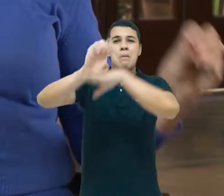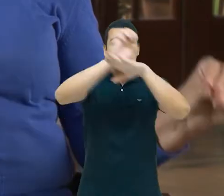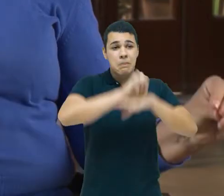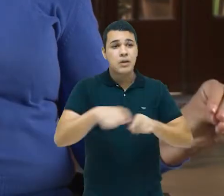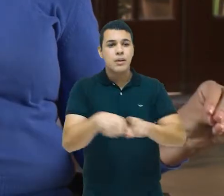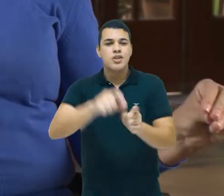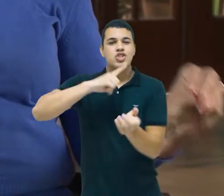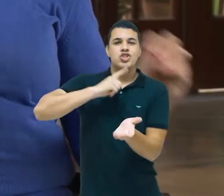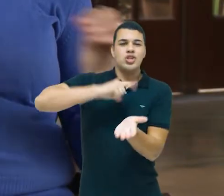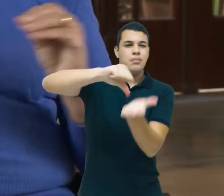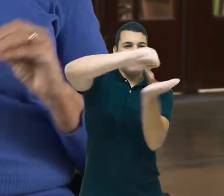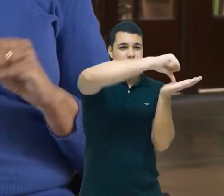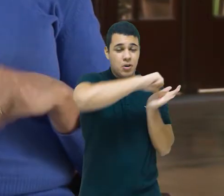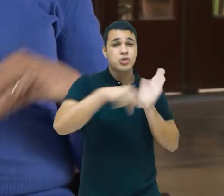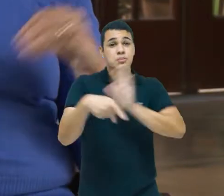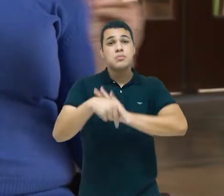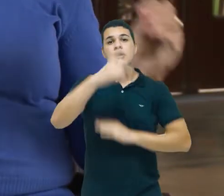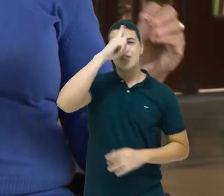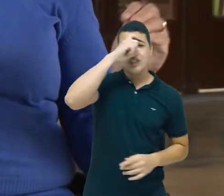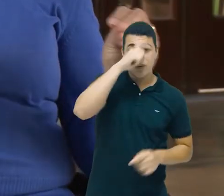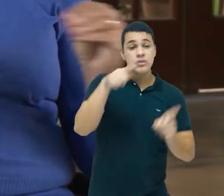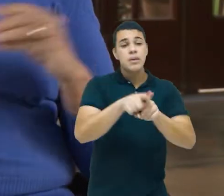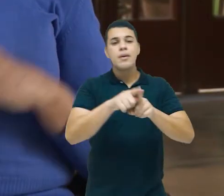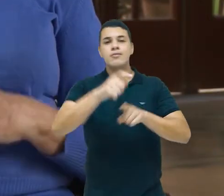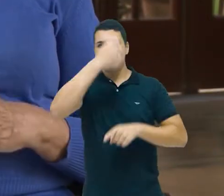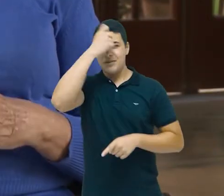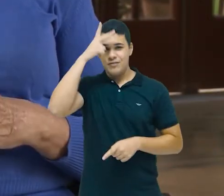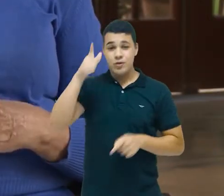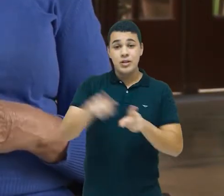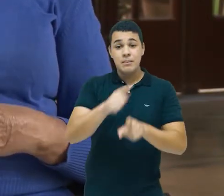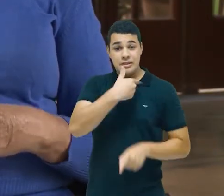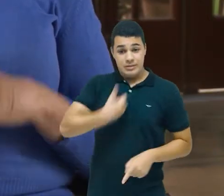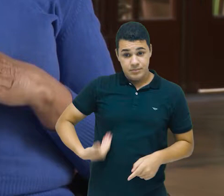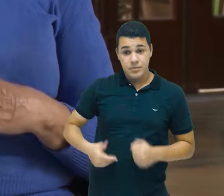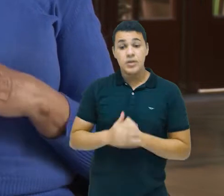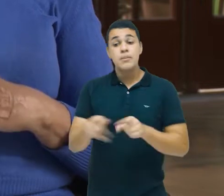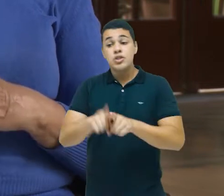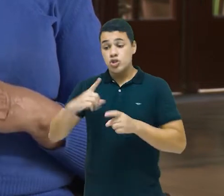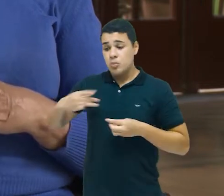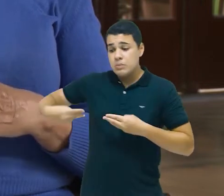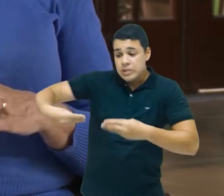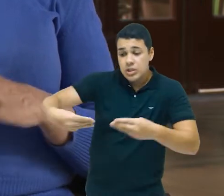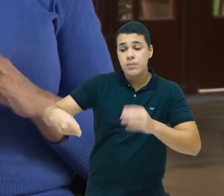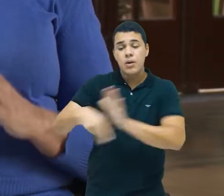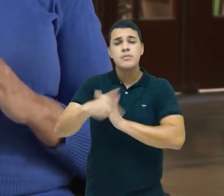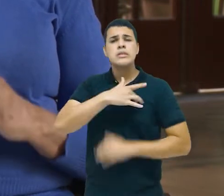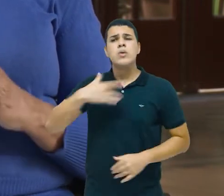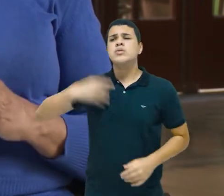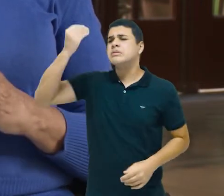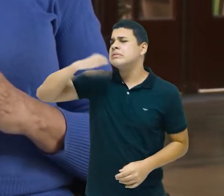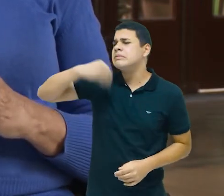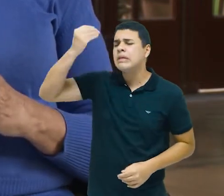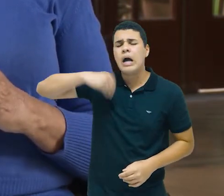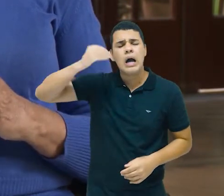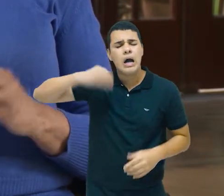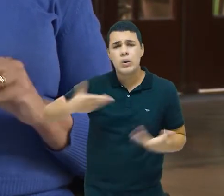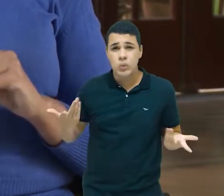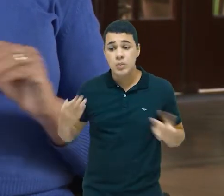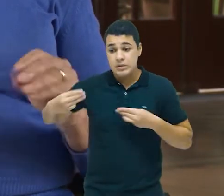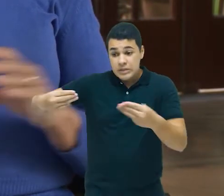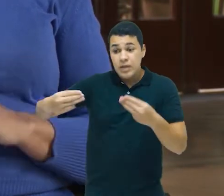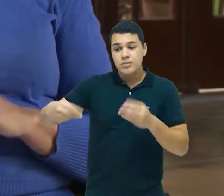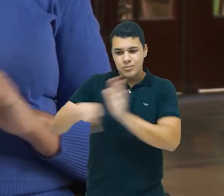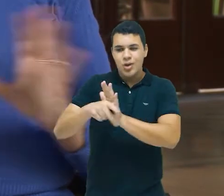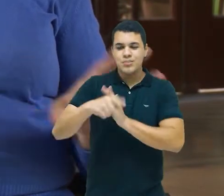saúde, centros de saúde estaduais municipais. E havia um Ministério da Saúde muito fraco. O Ministério da Saúde no Brasil,